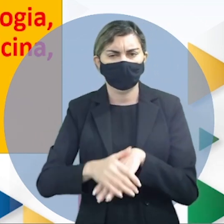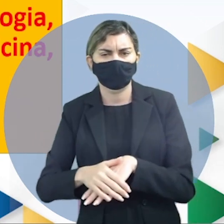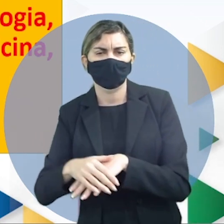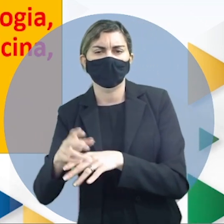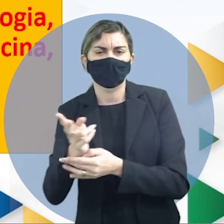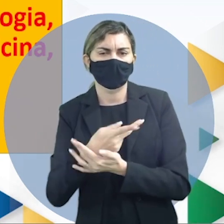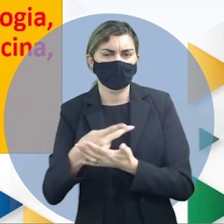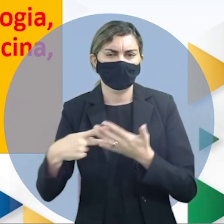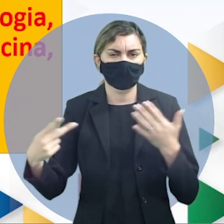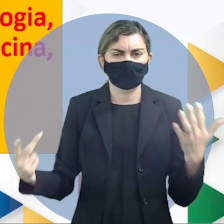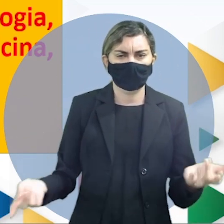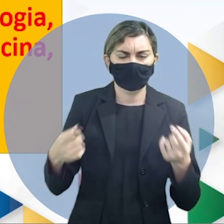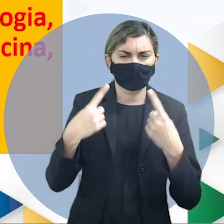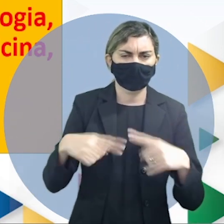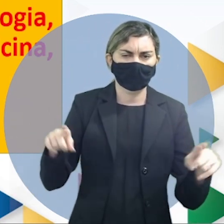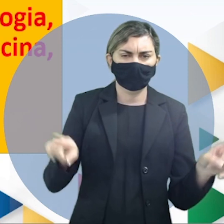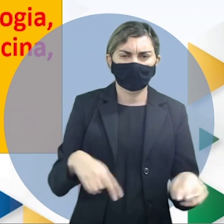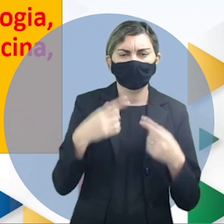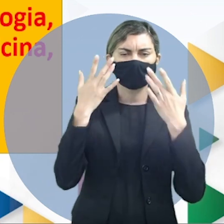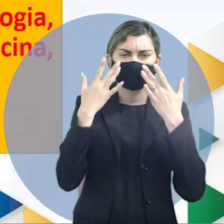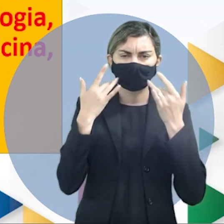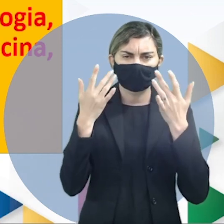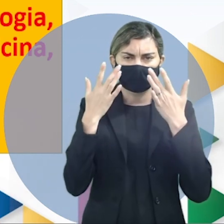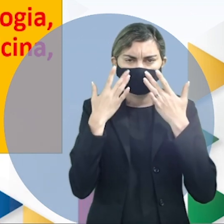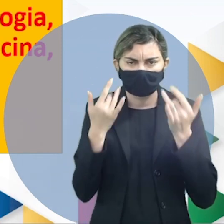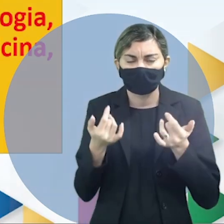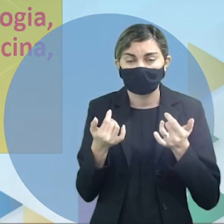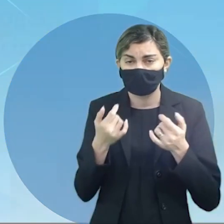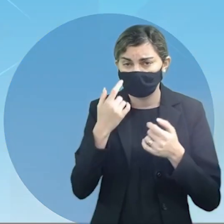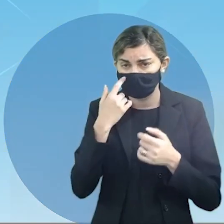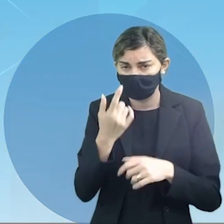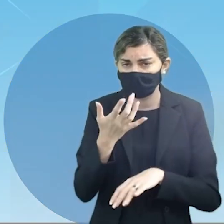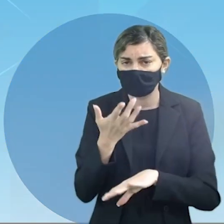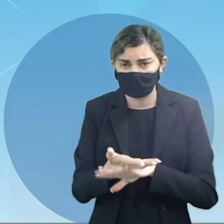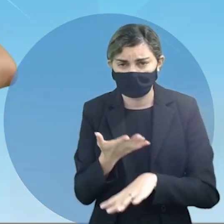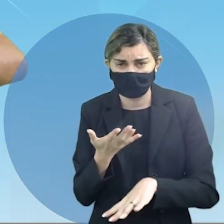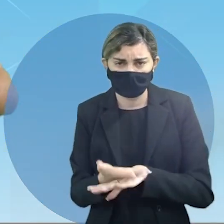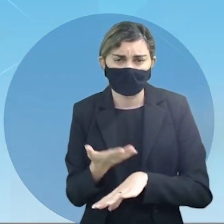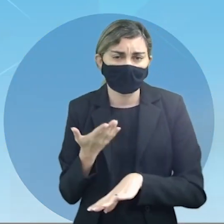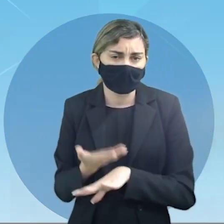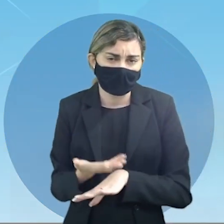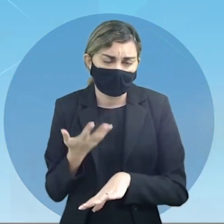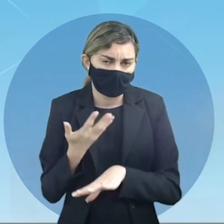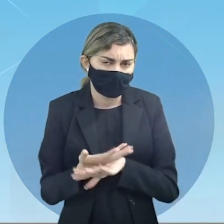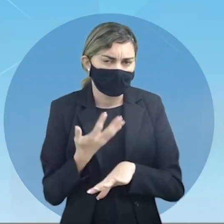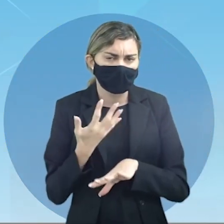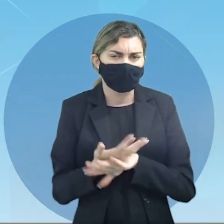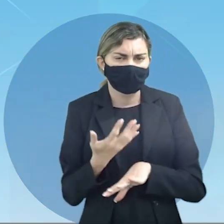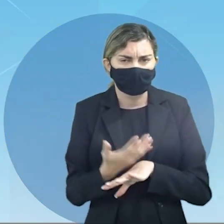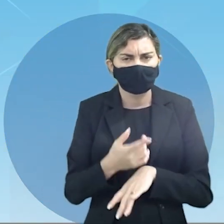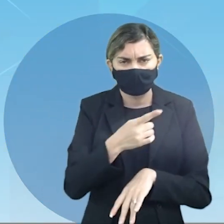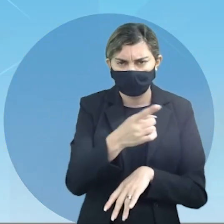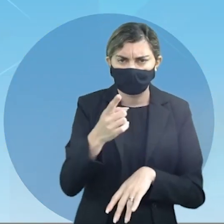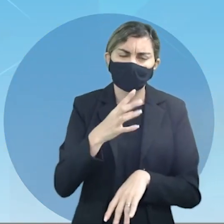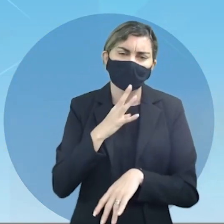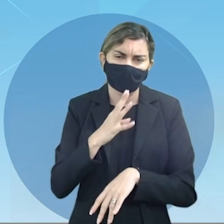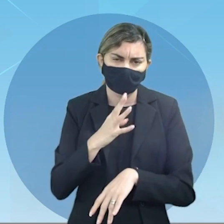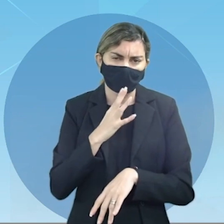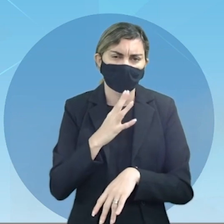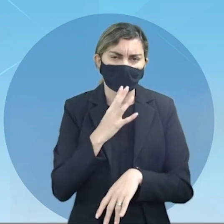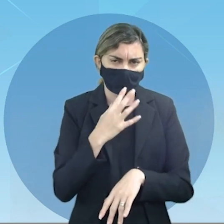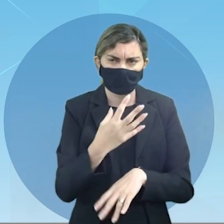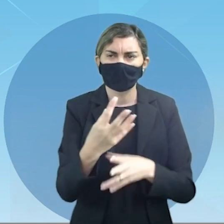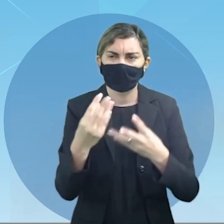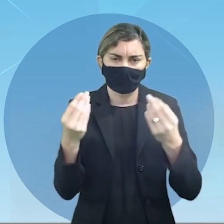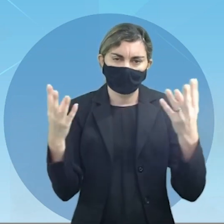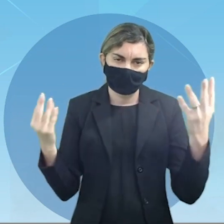poesia música e teatro olhem só as disciplinas as matérias que vocês conhecem muitas